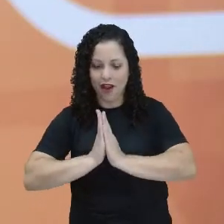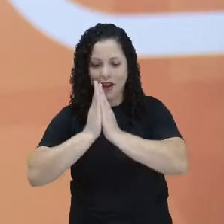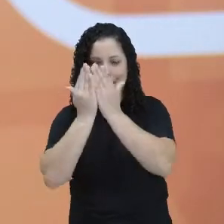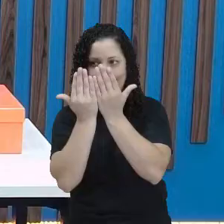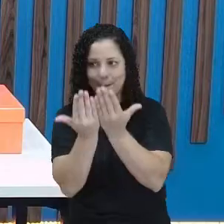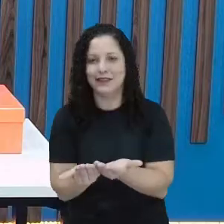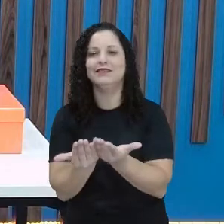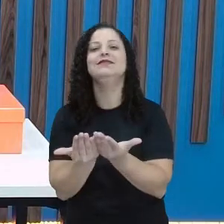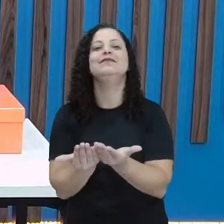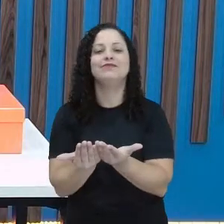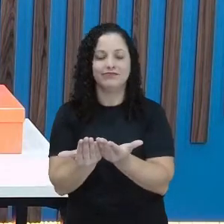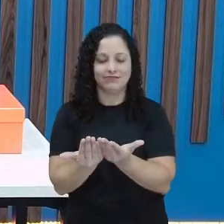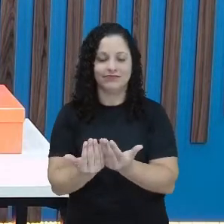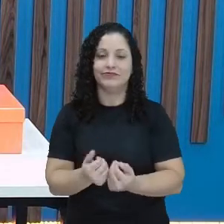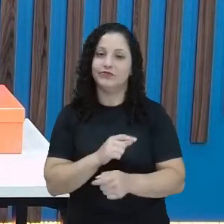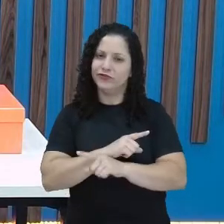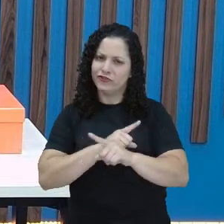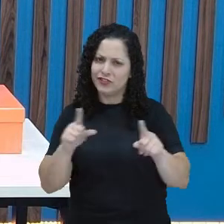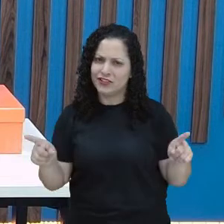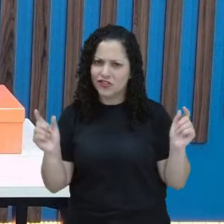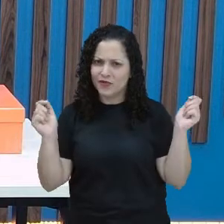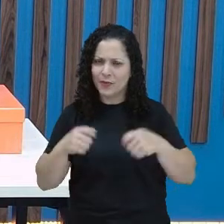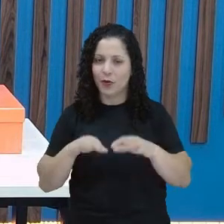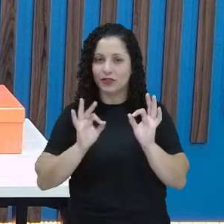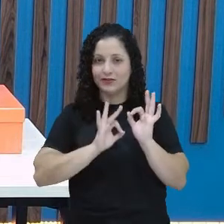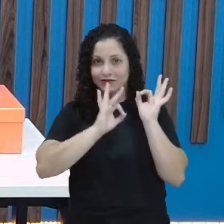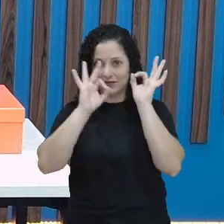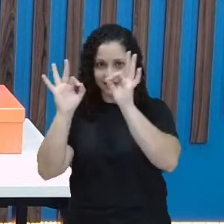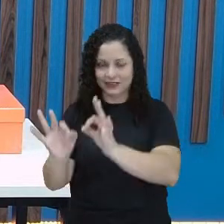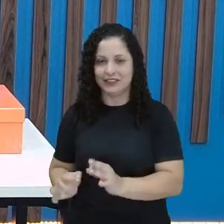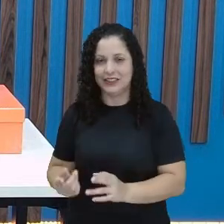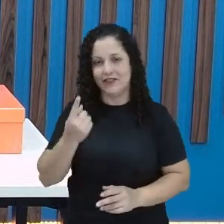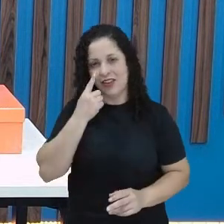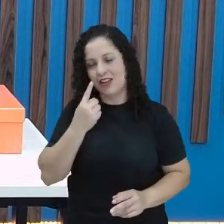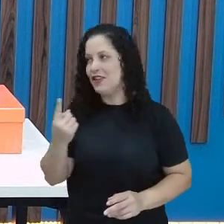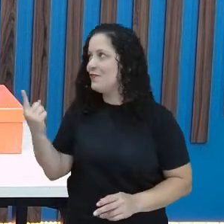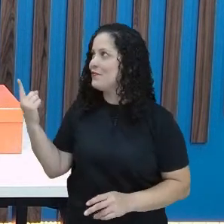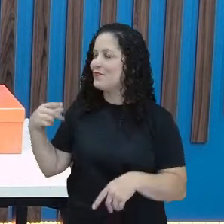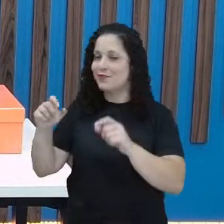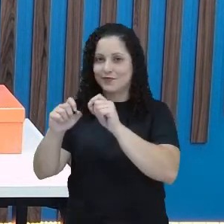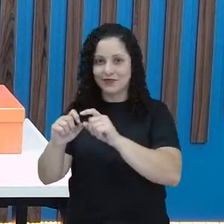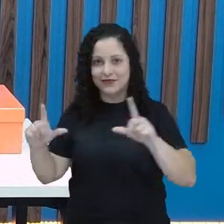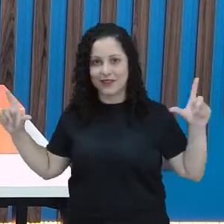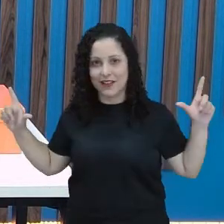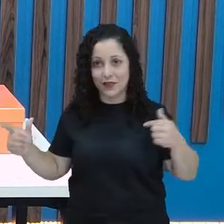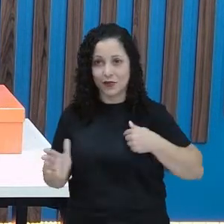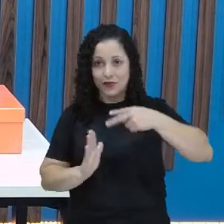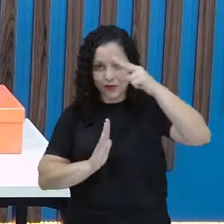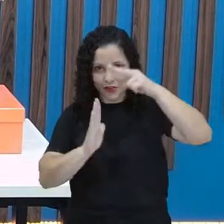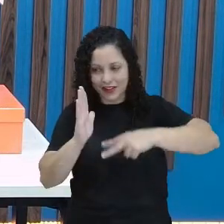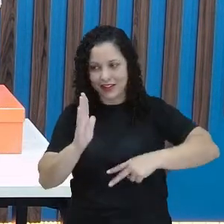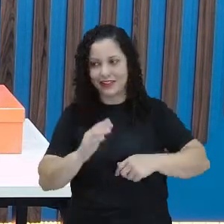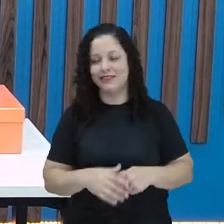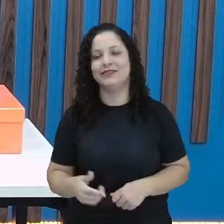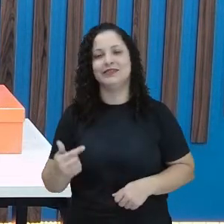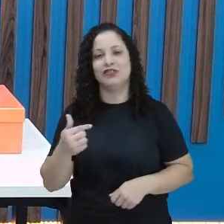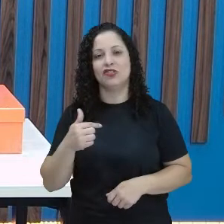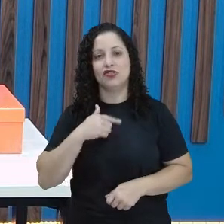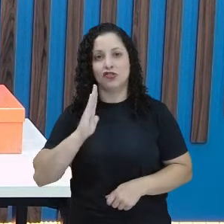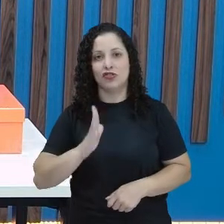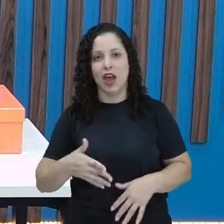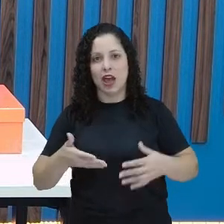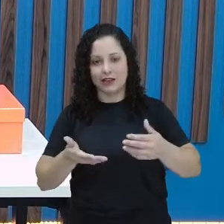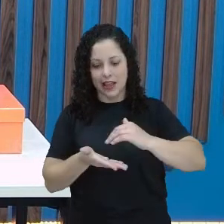Caparelli. Você pode acompanhar na tela e vou fazer a minha leitura do poema. Eu marquei aqui.